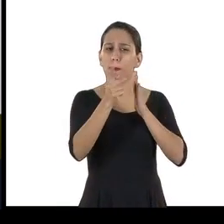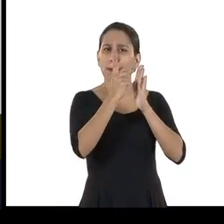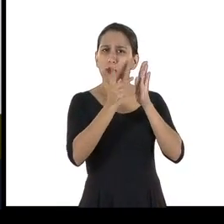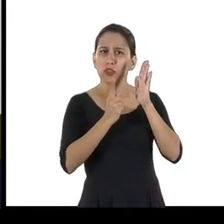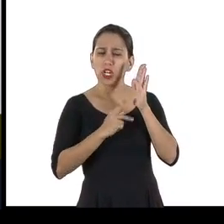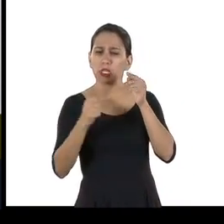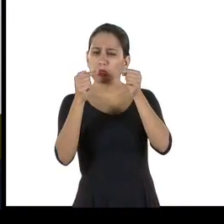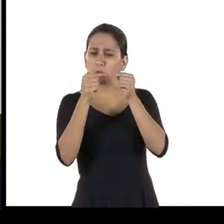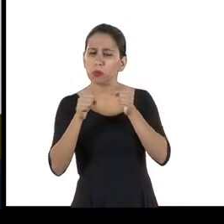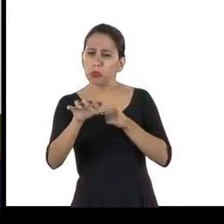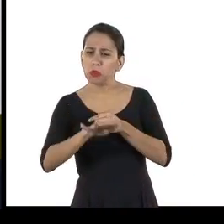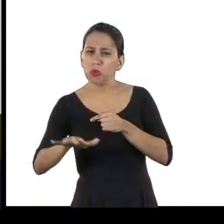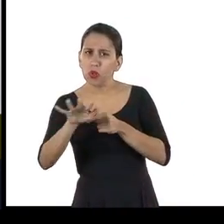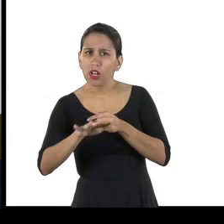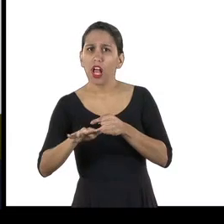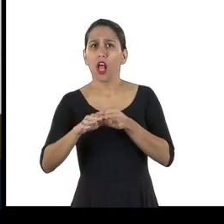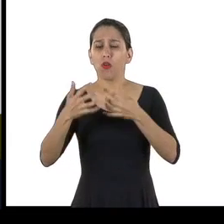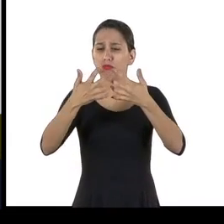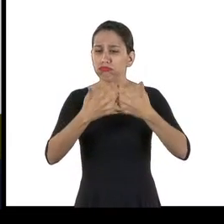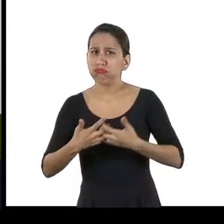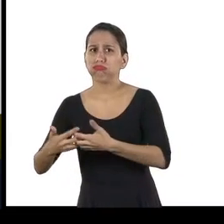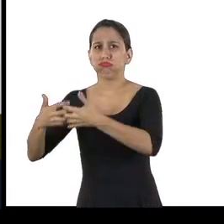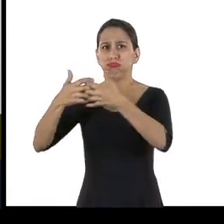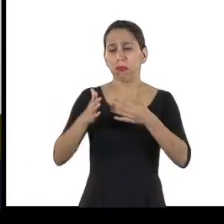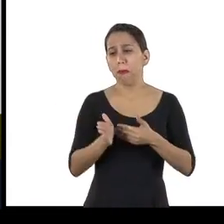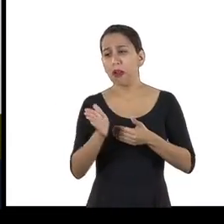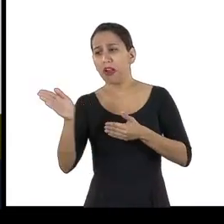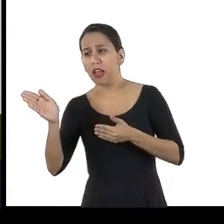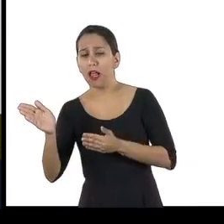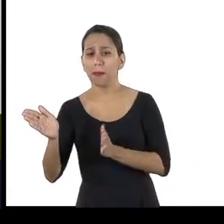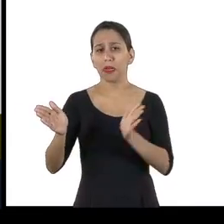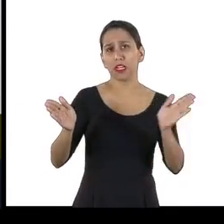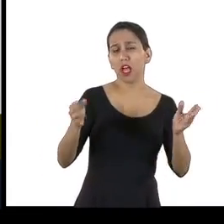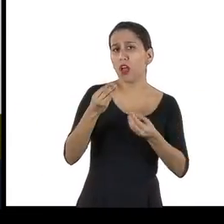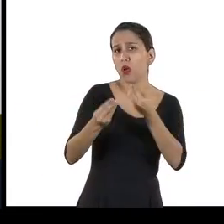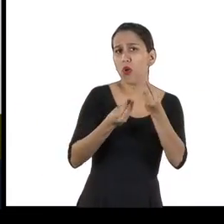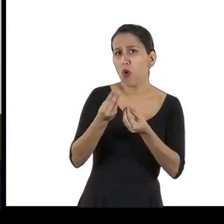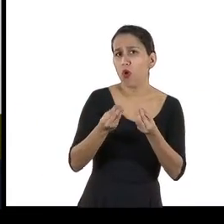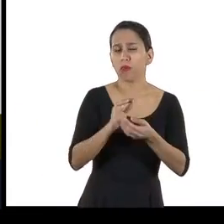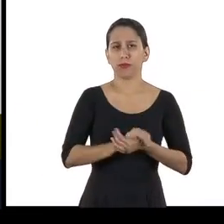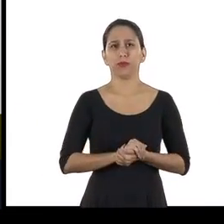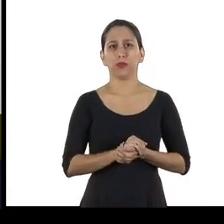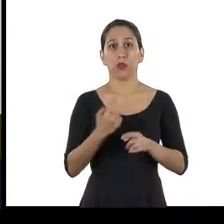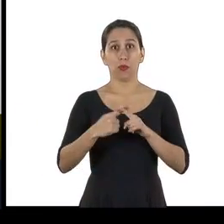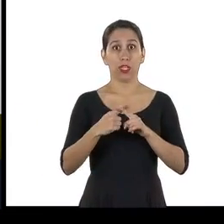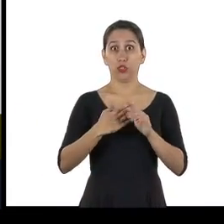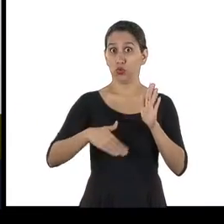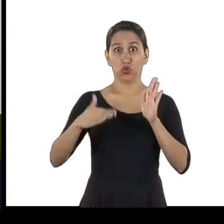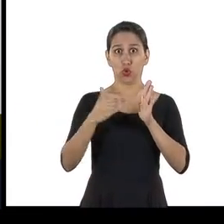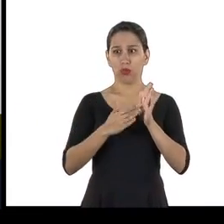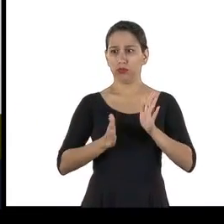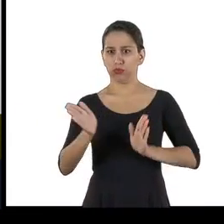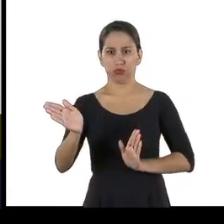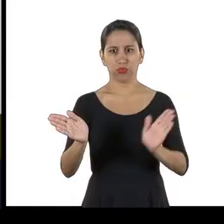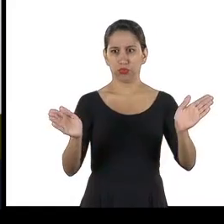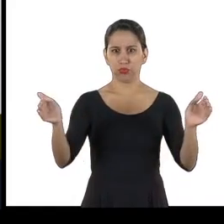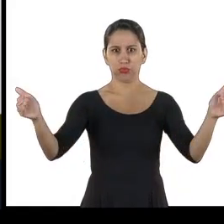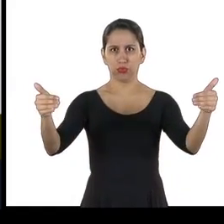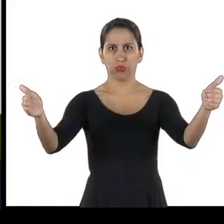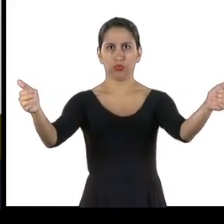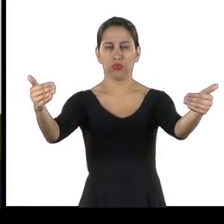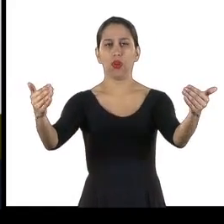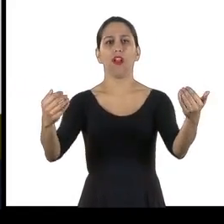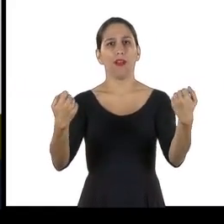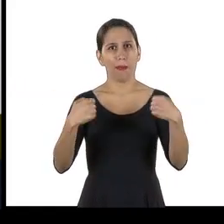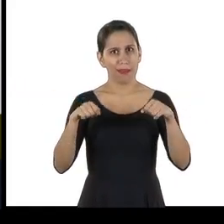transporte com carga. Todas as vias devem permitir alternativas de saída, principalmente por questões de